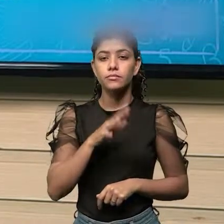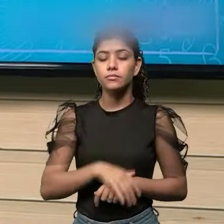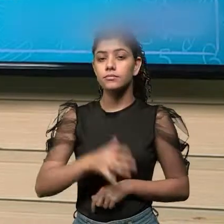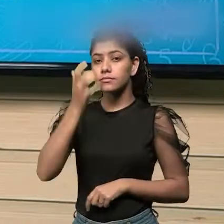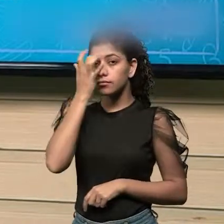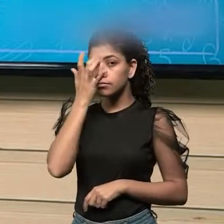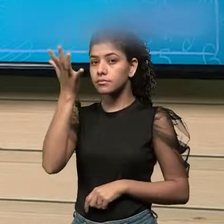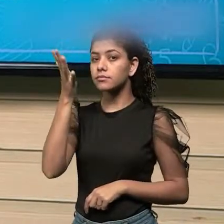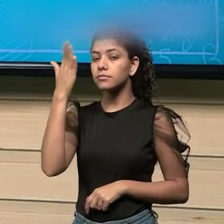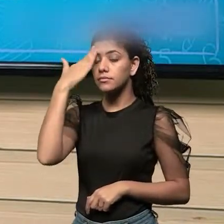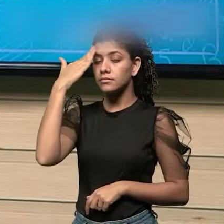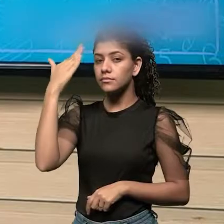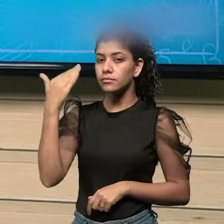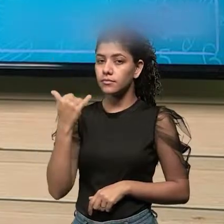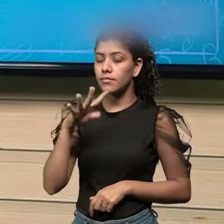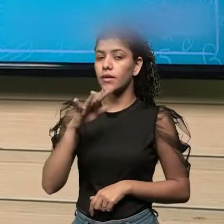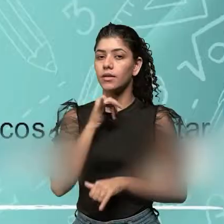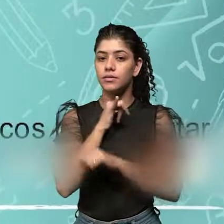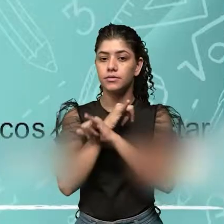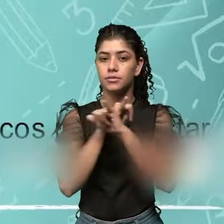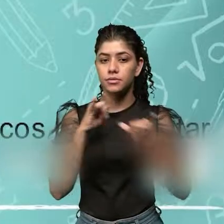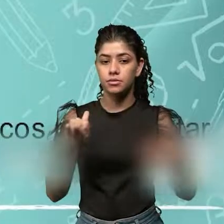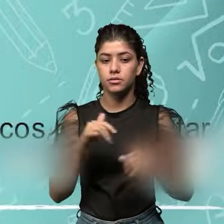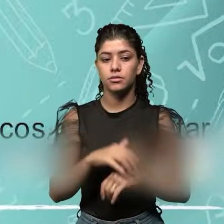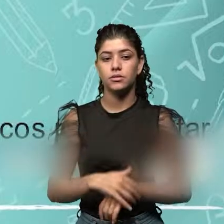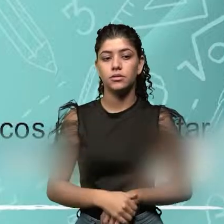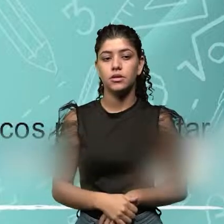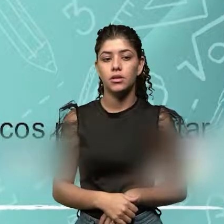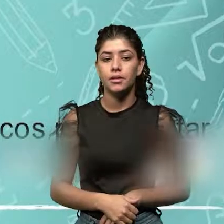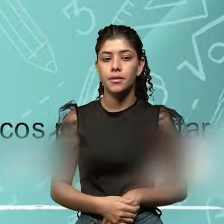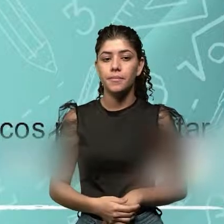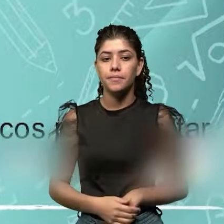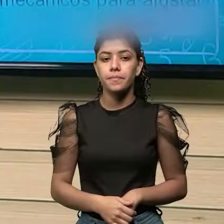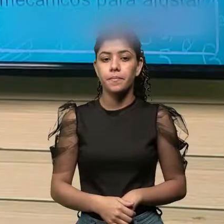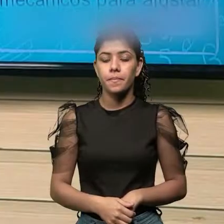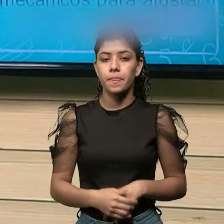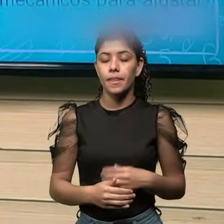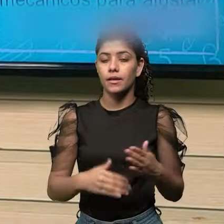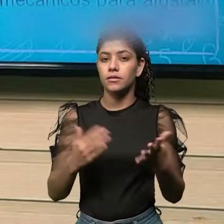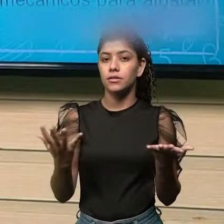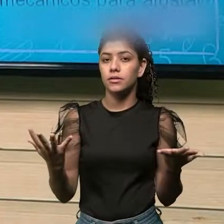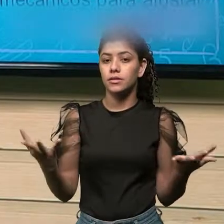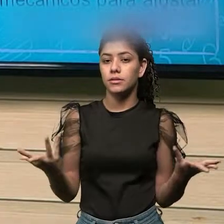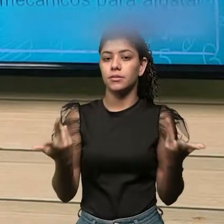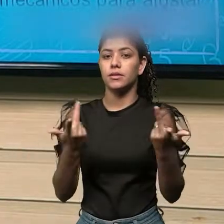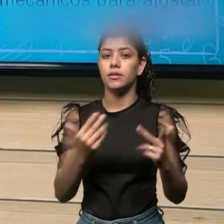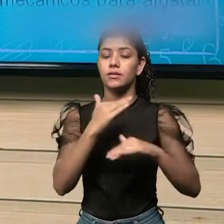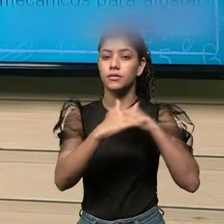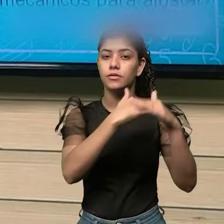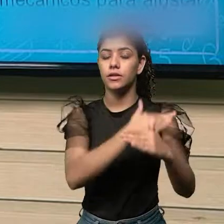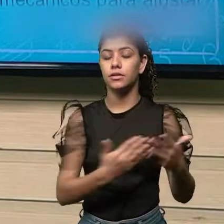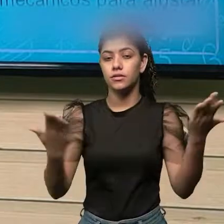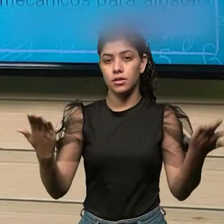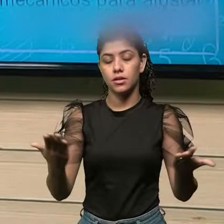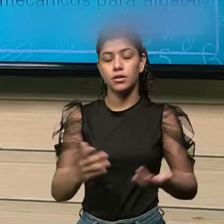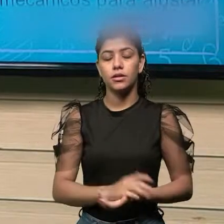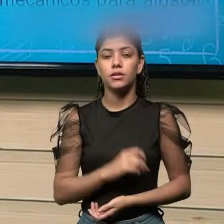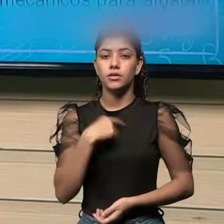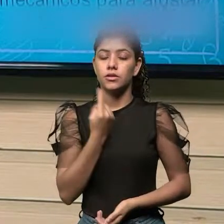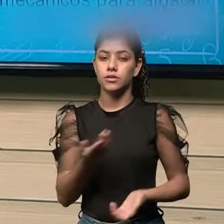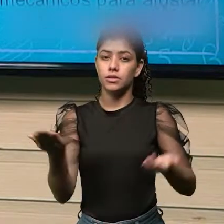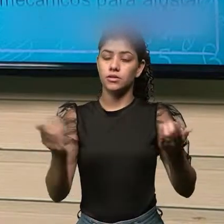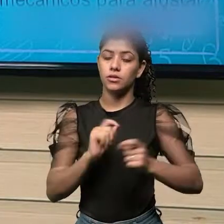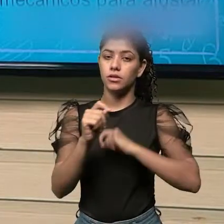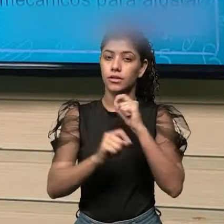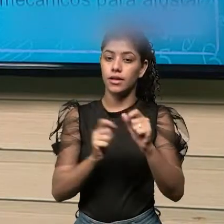acesso às informações no mundo todo. Habilidades desenvolvidas. O que nós vamos desenvolver aqui são as